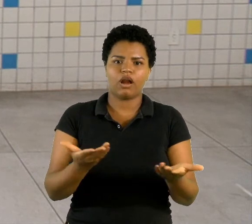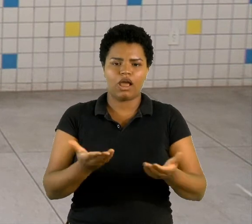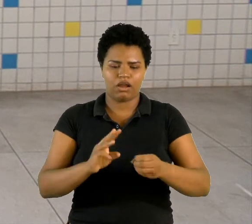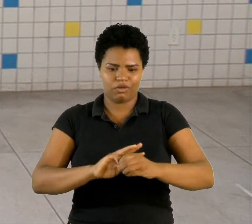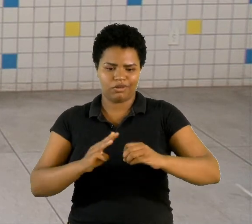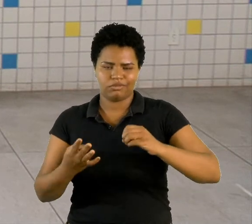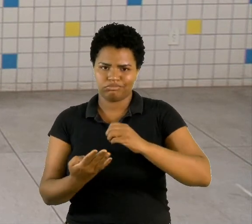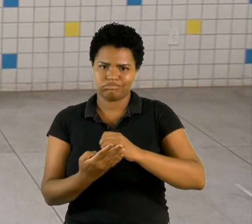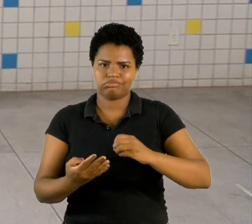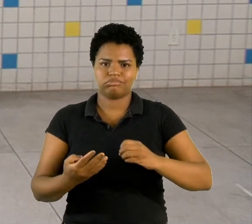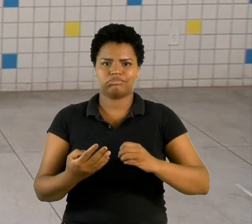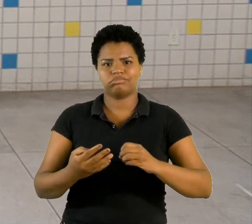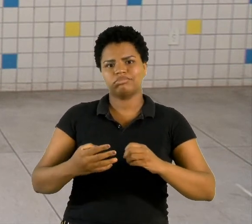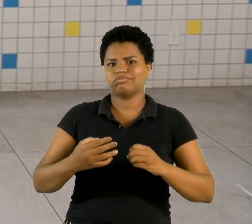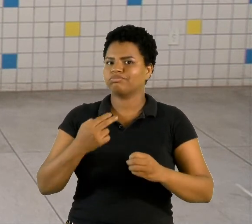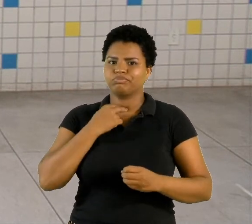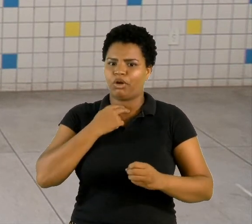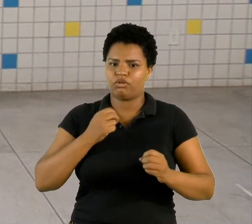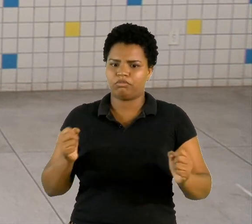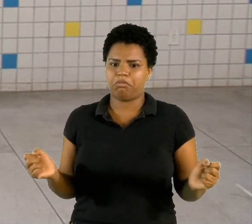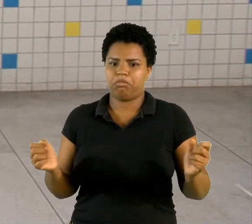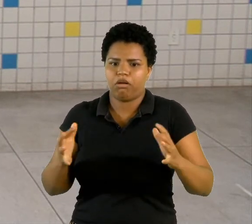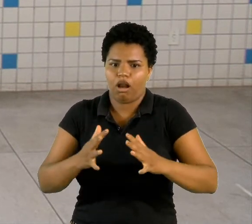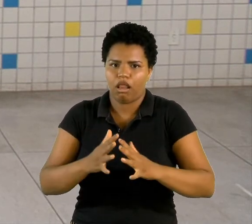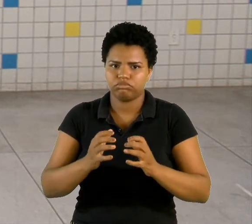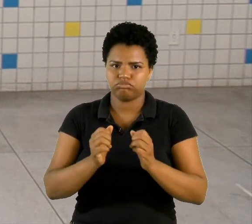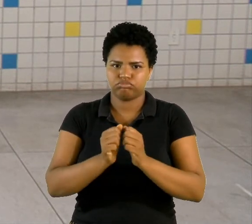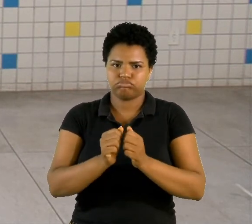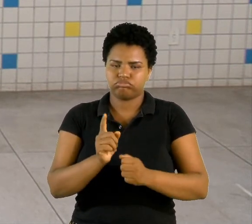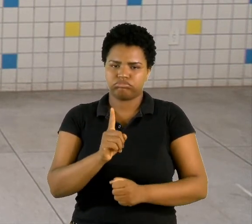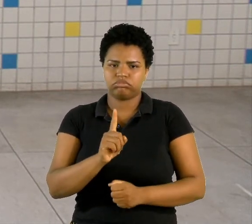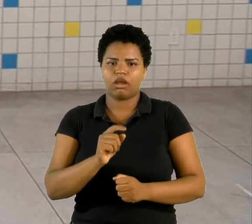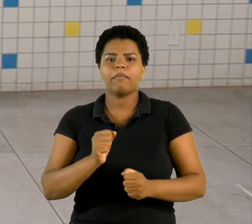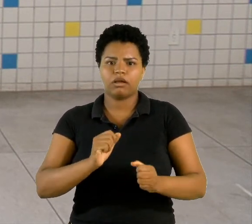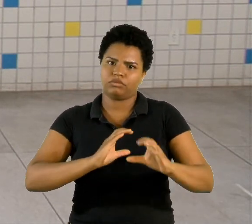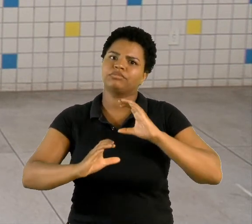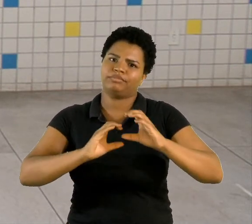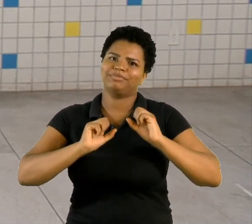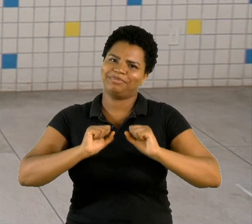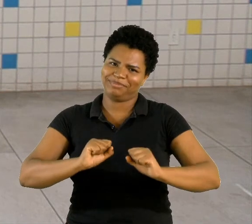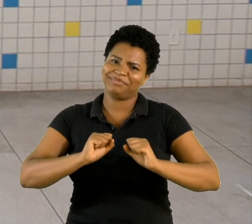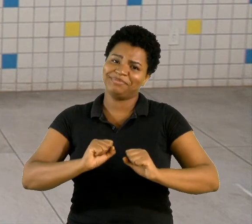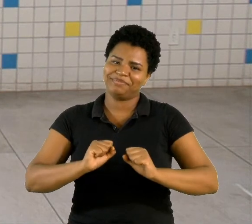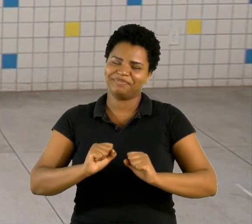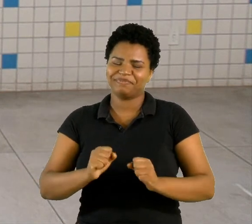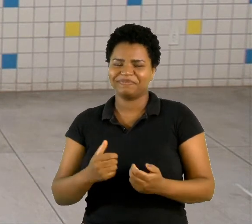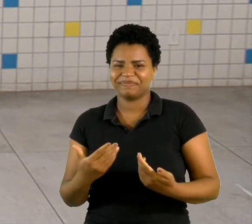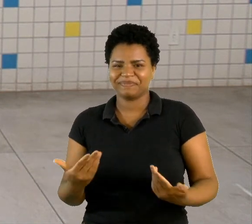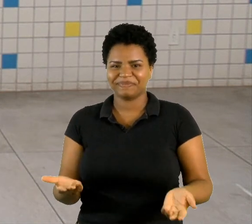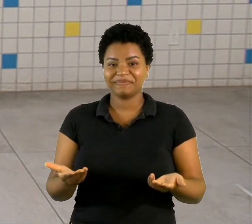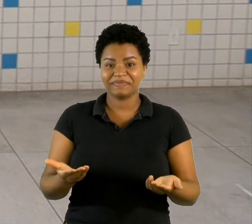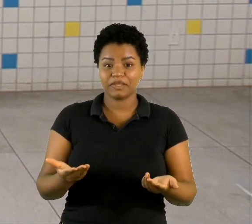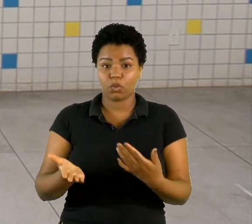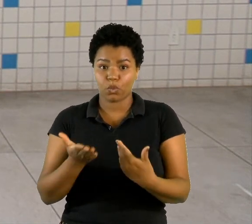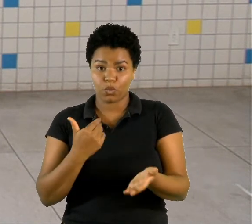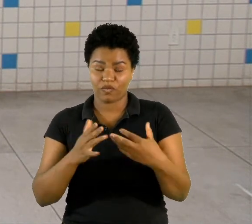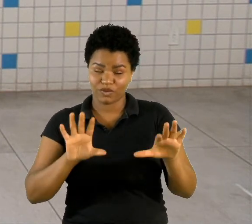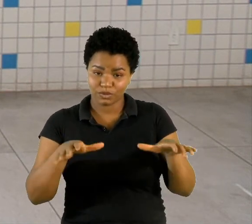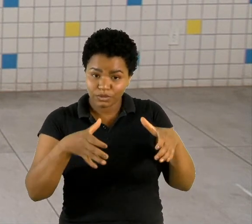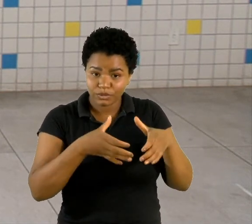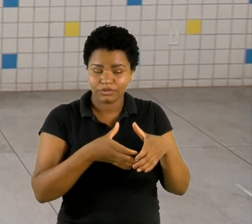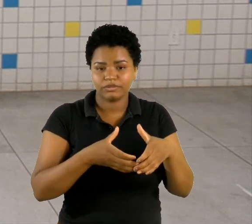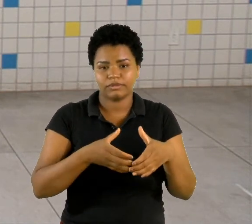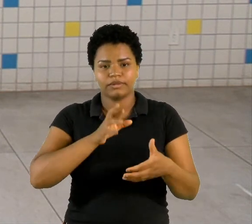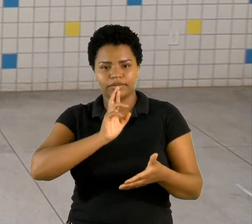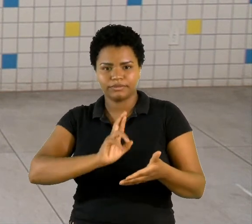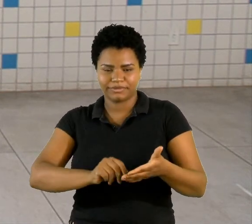fazer aglomeração, mas comunicação a gente pode. Então, galera, bons estudos pra vocês, converse com a sua equipe, responda as